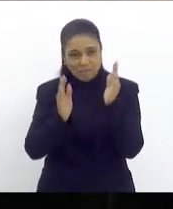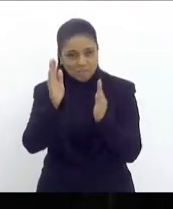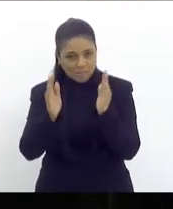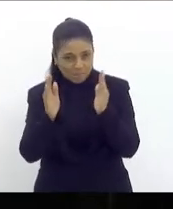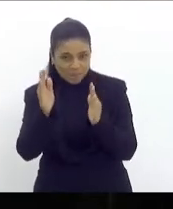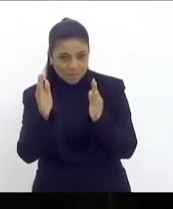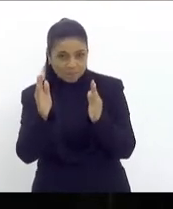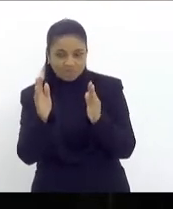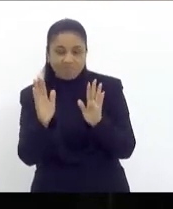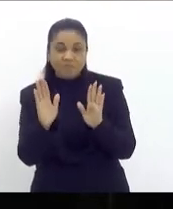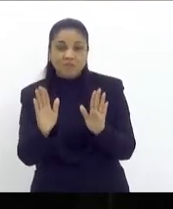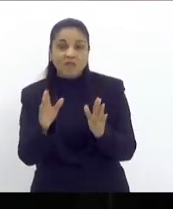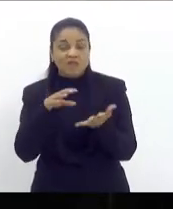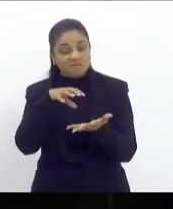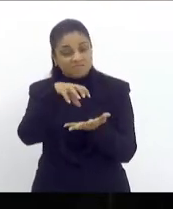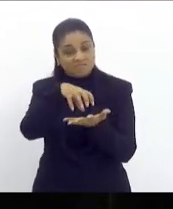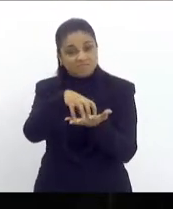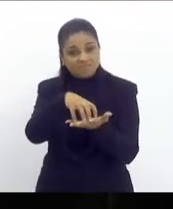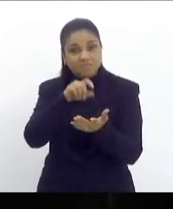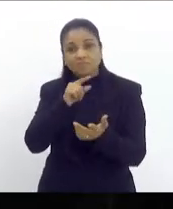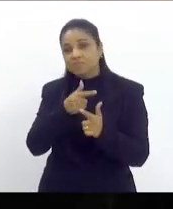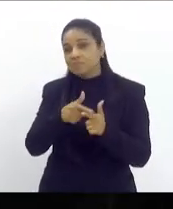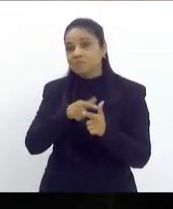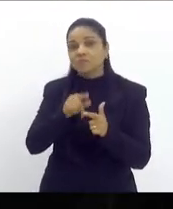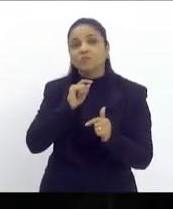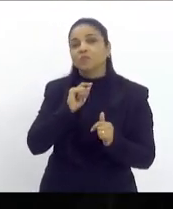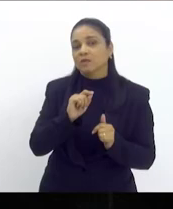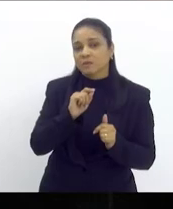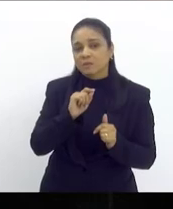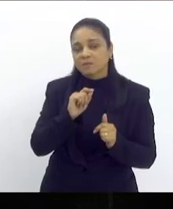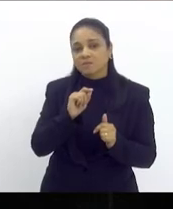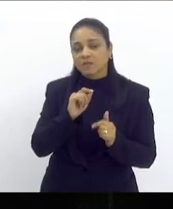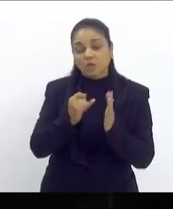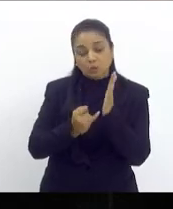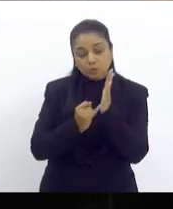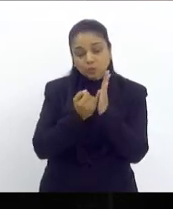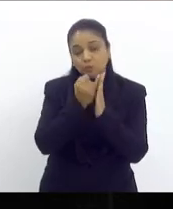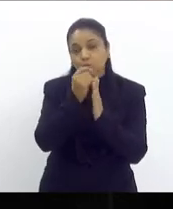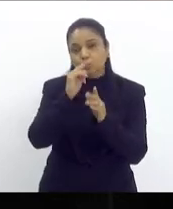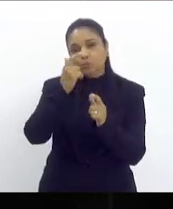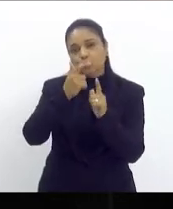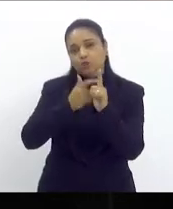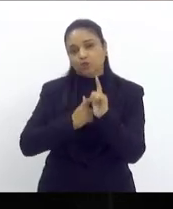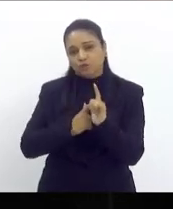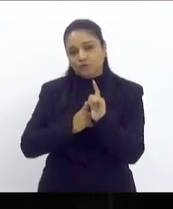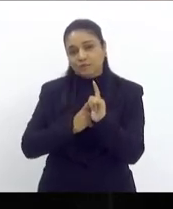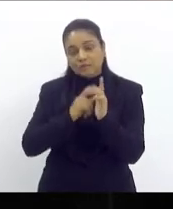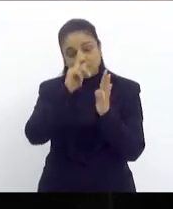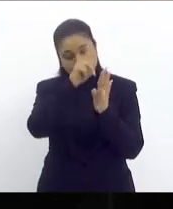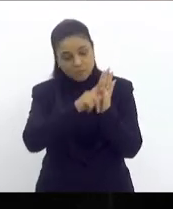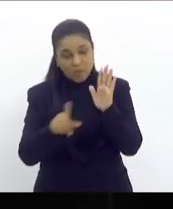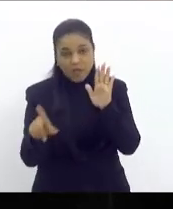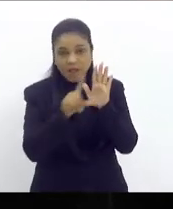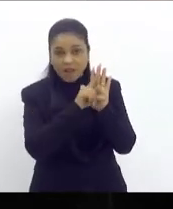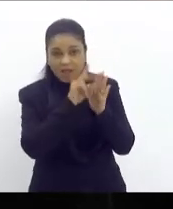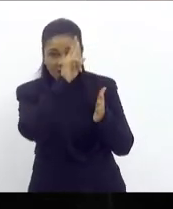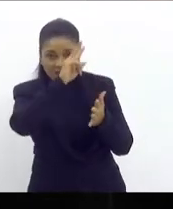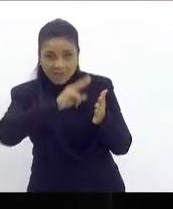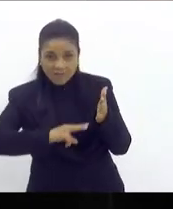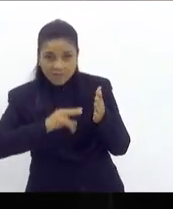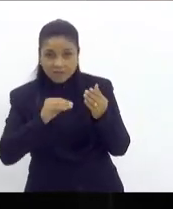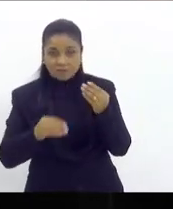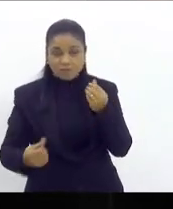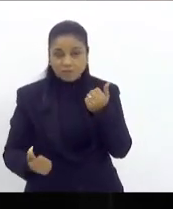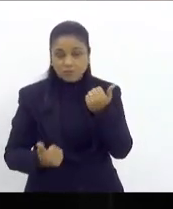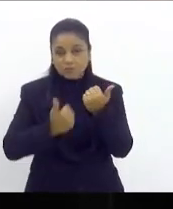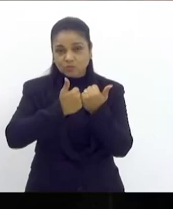central é o juro do pagamento da dívida se a gente lê o projeto de lei e o seu substitutivo